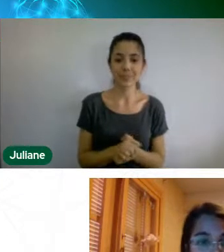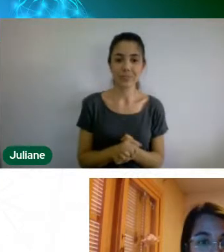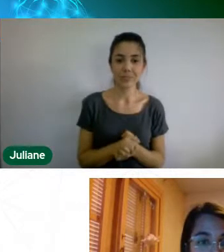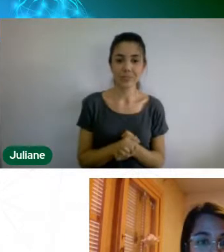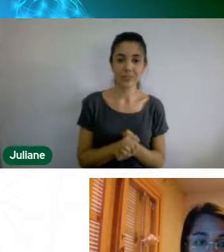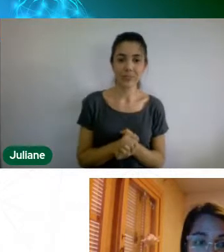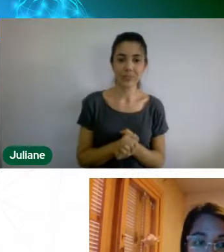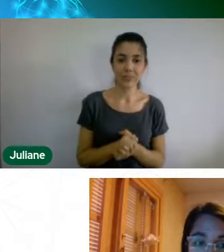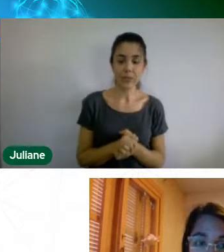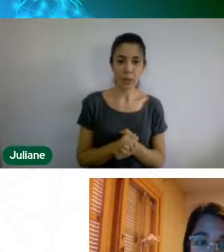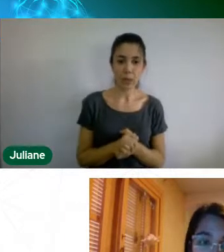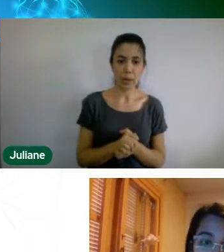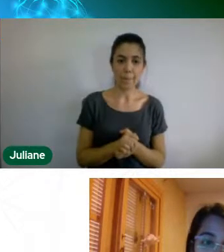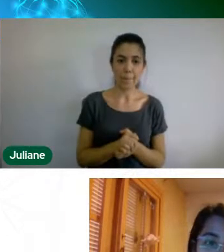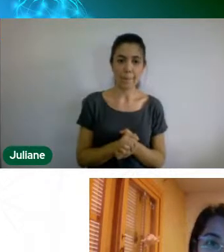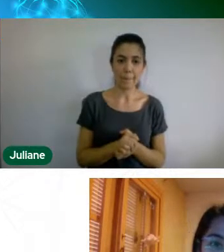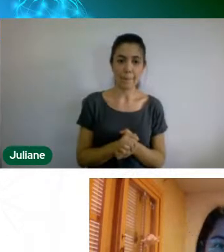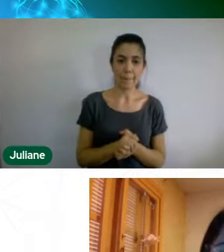Ok,